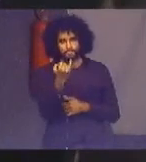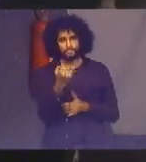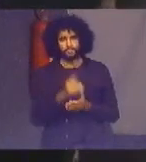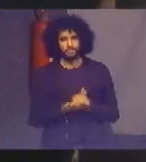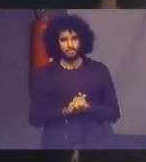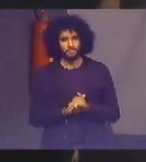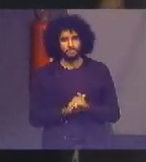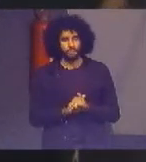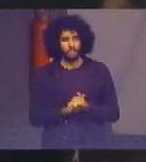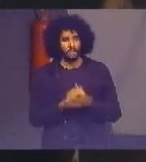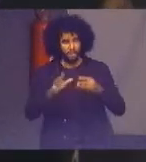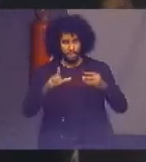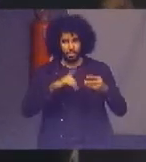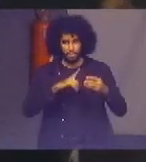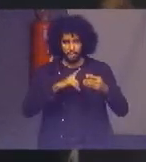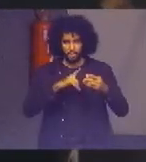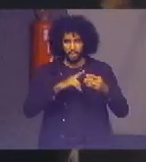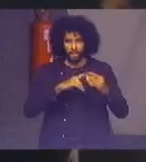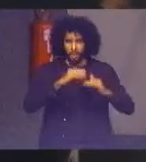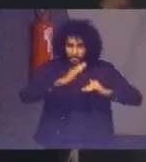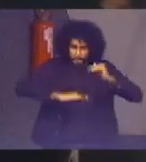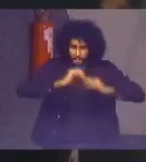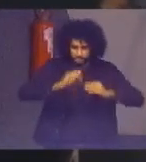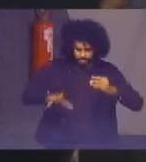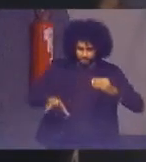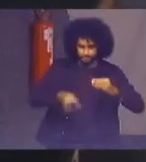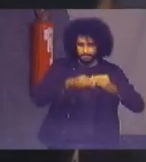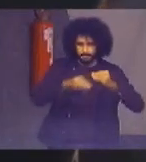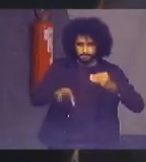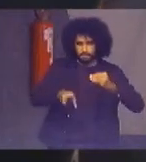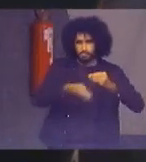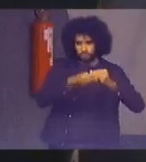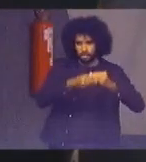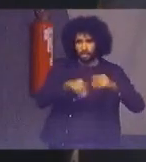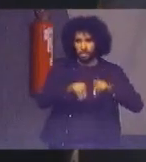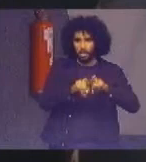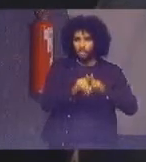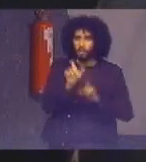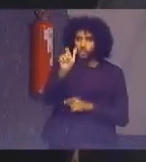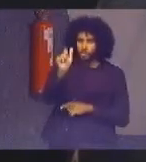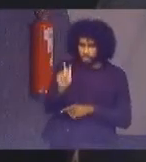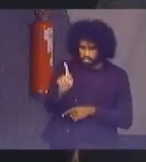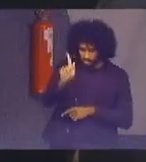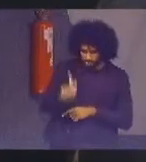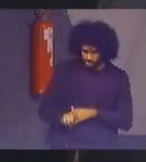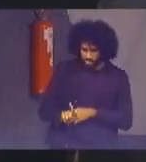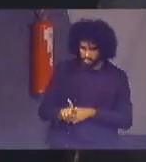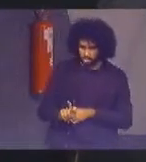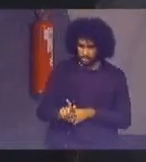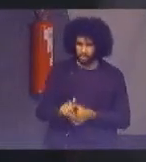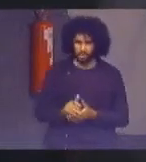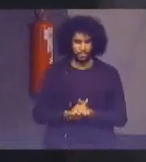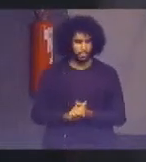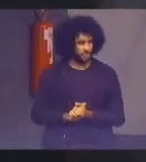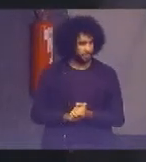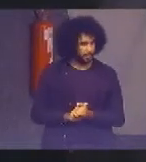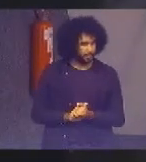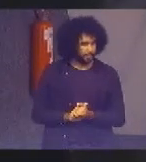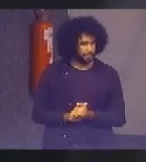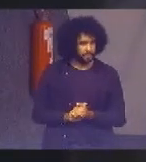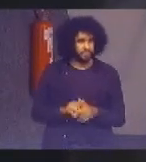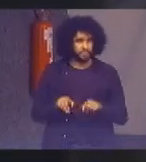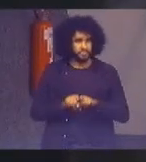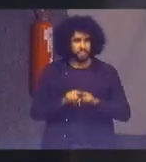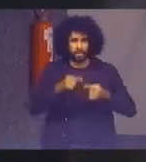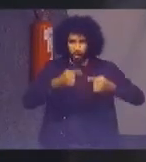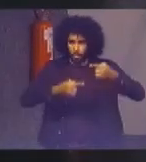incorporação de práticas de excelência em gestão legitimará o processo de consolidação da política